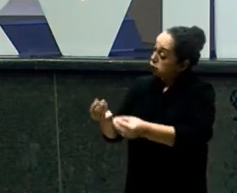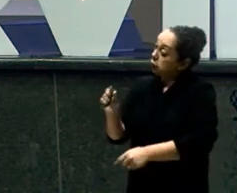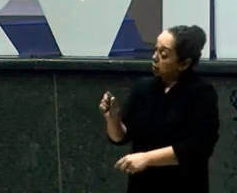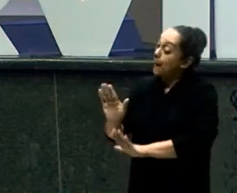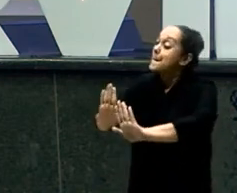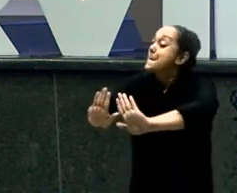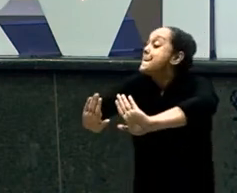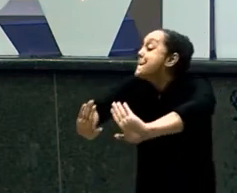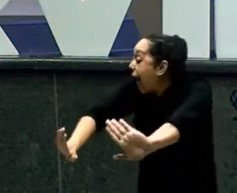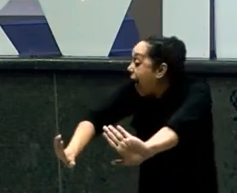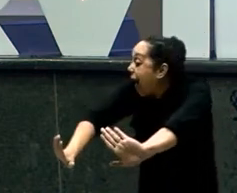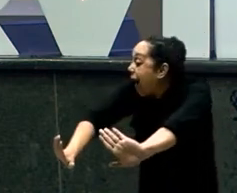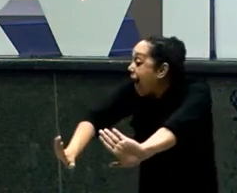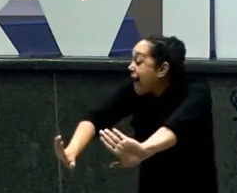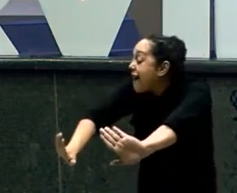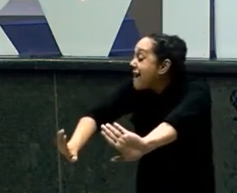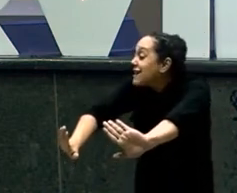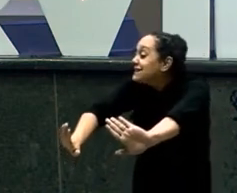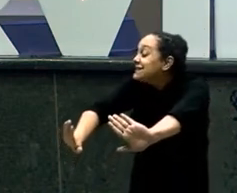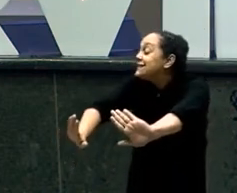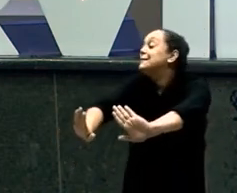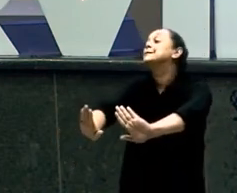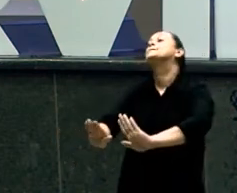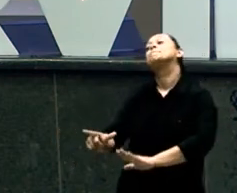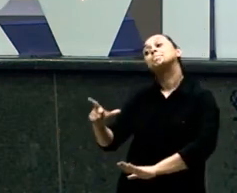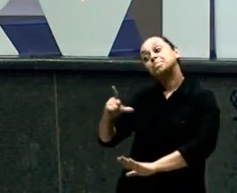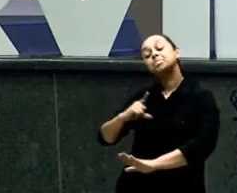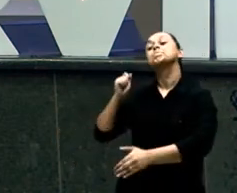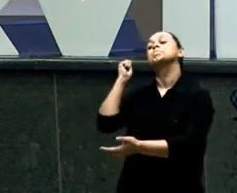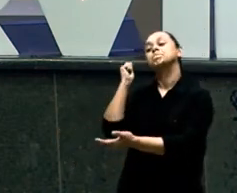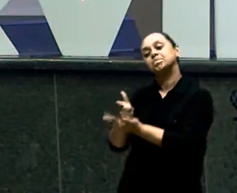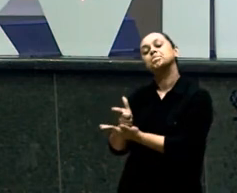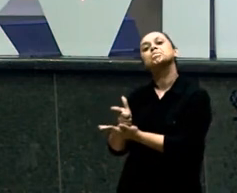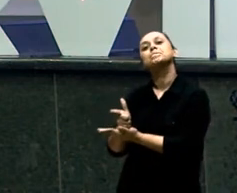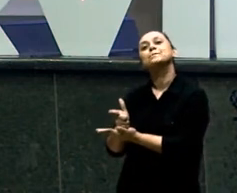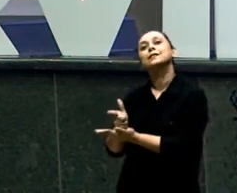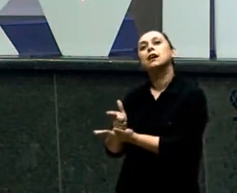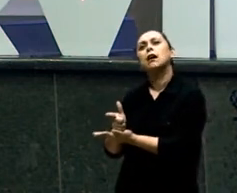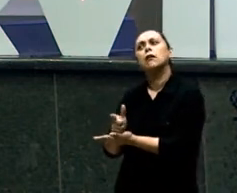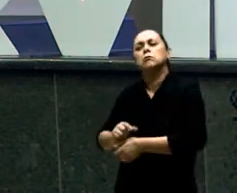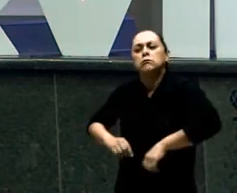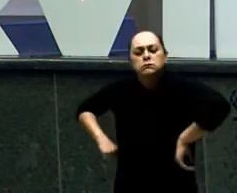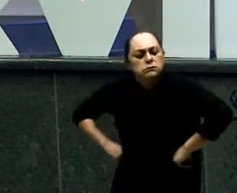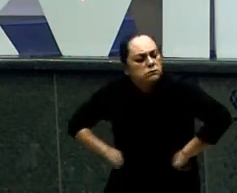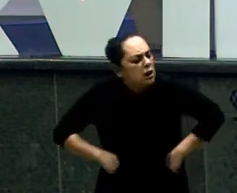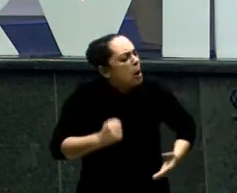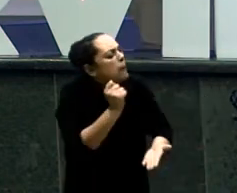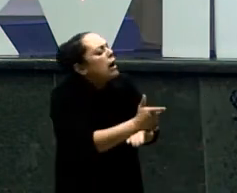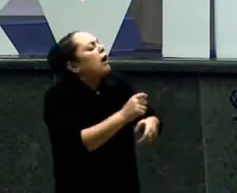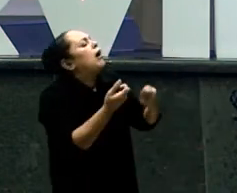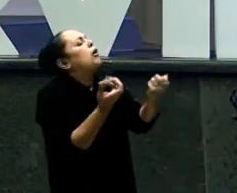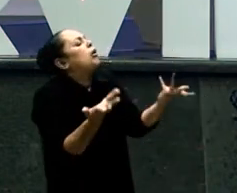Diz Põe preço Ele diz É caro Põe preço Ele diz Custou uma primogenitura Está pago Se ele